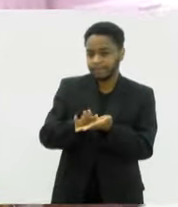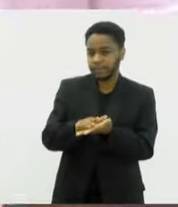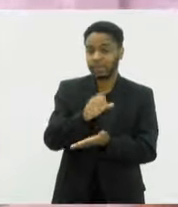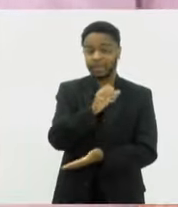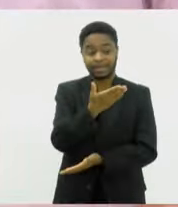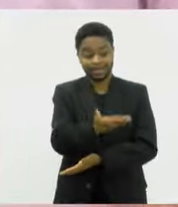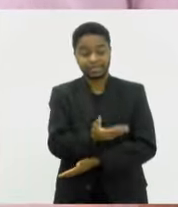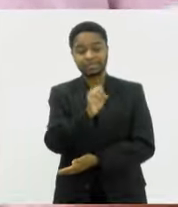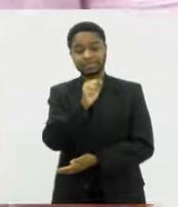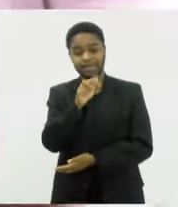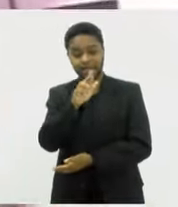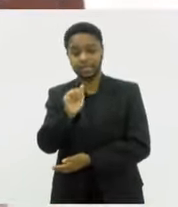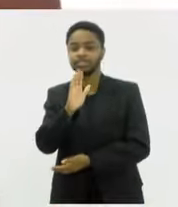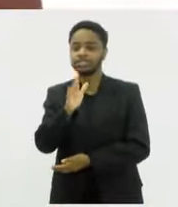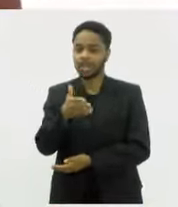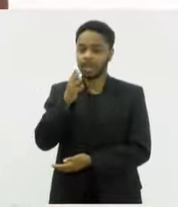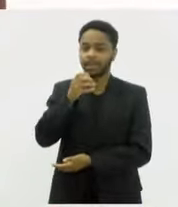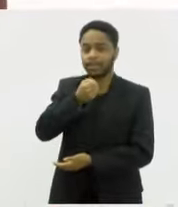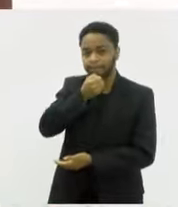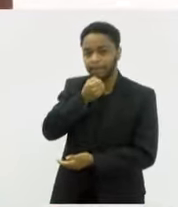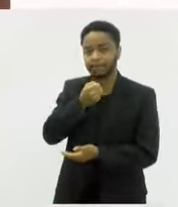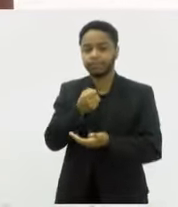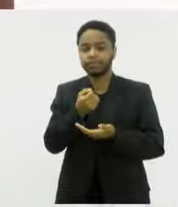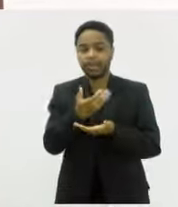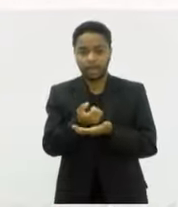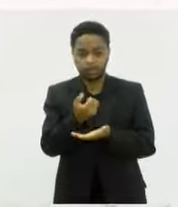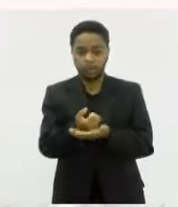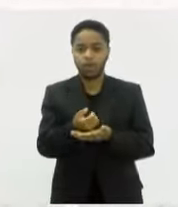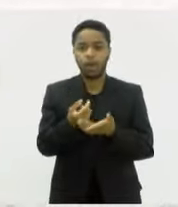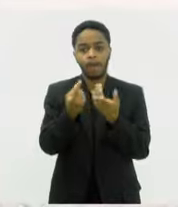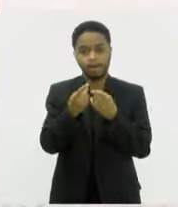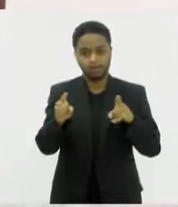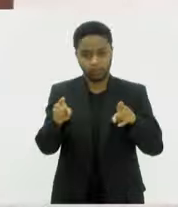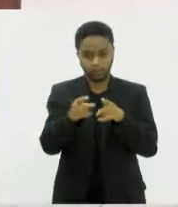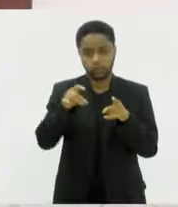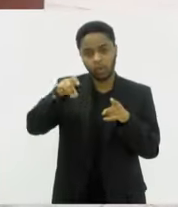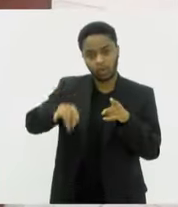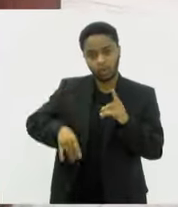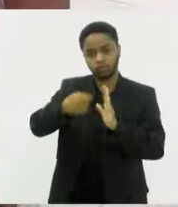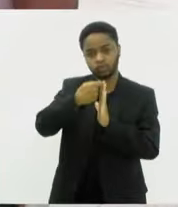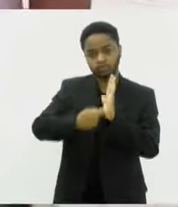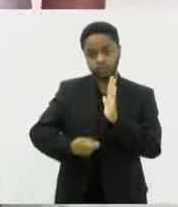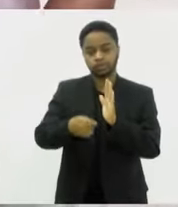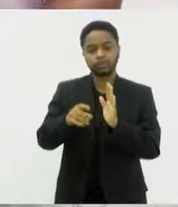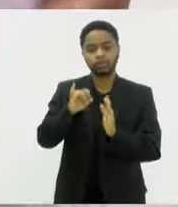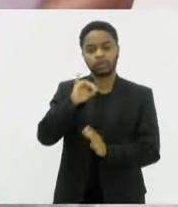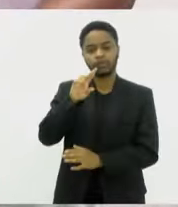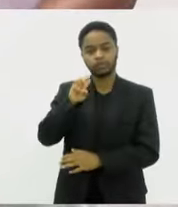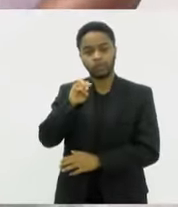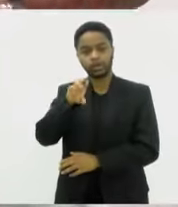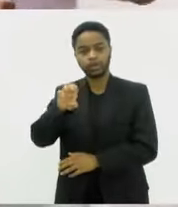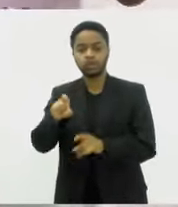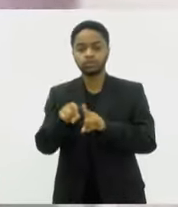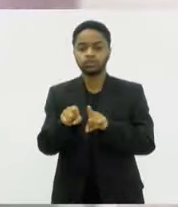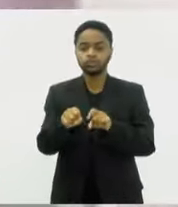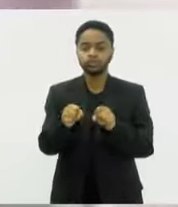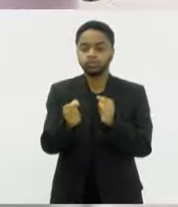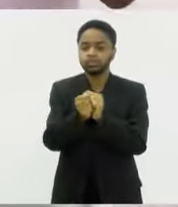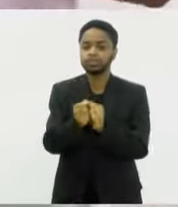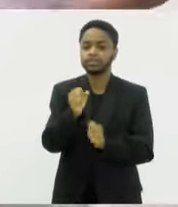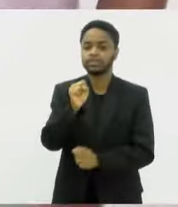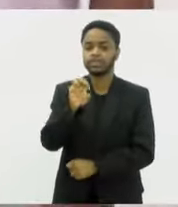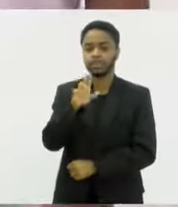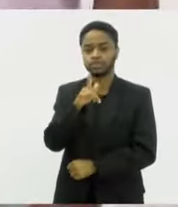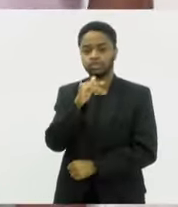Sara já gravou uma das últimas composições de Dona Ivone Lara, junto com o Serginho Procrópio e o Bruno Castro,